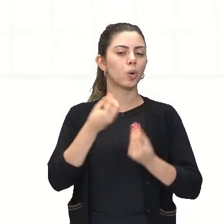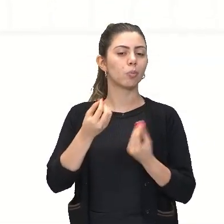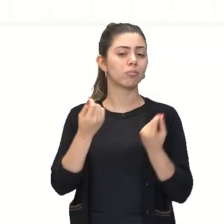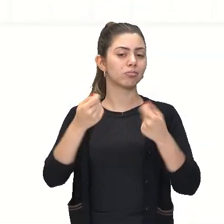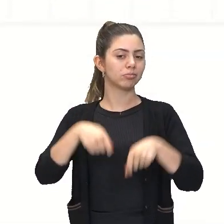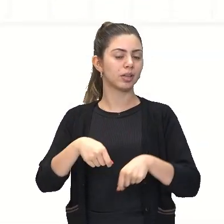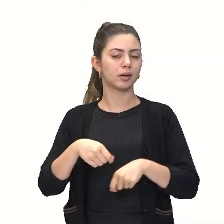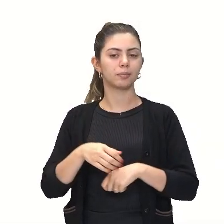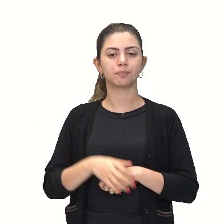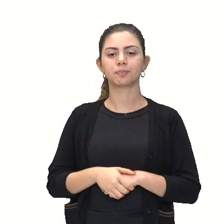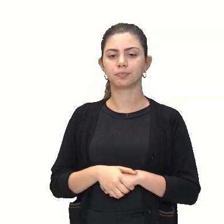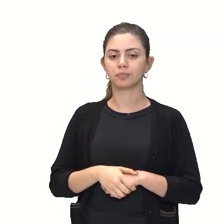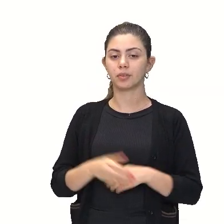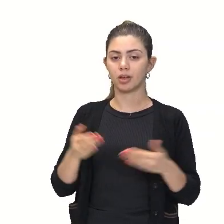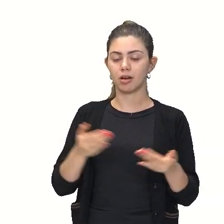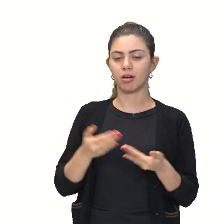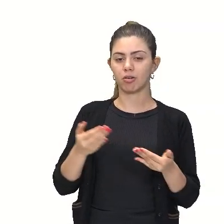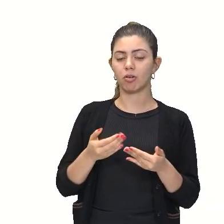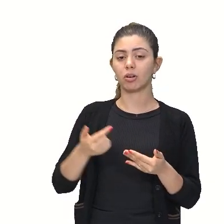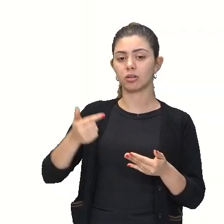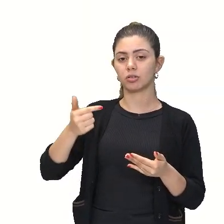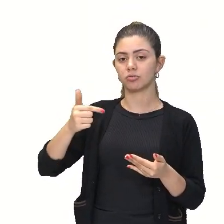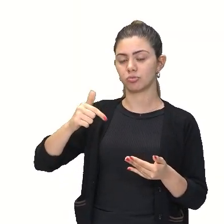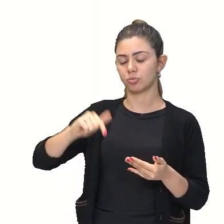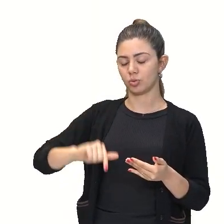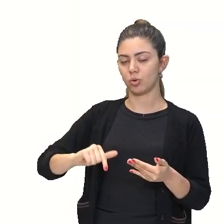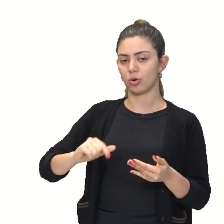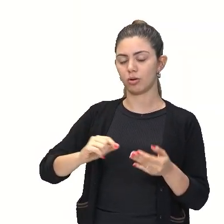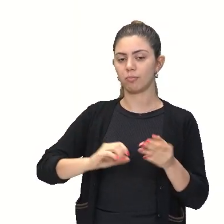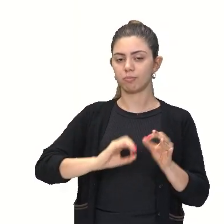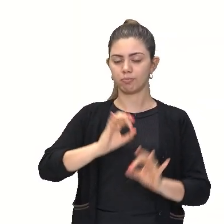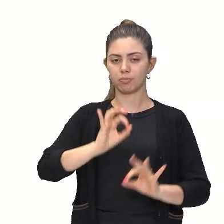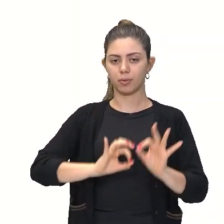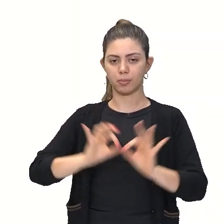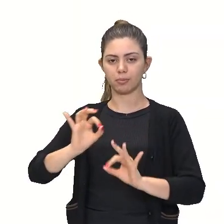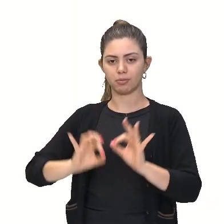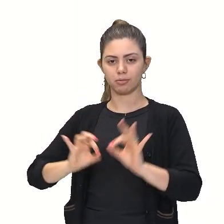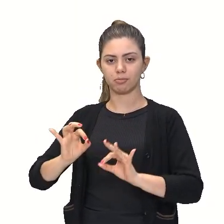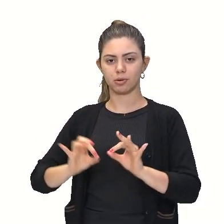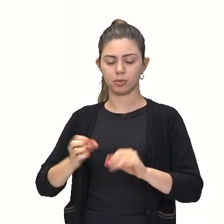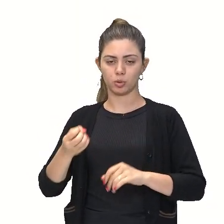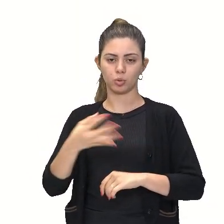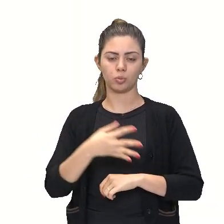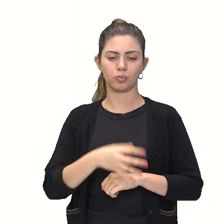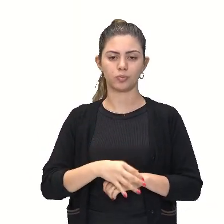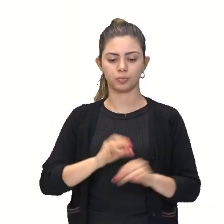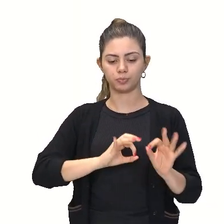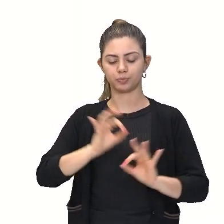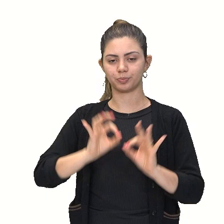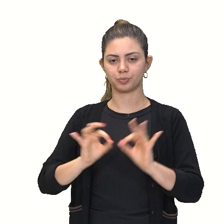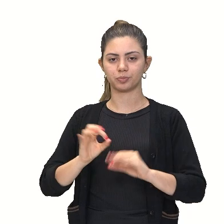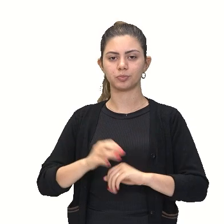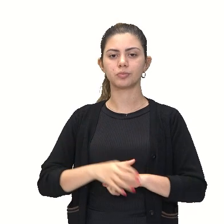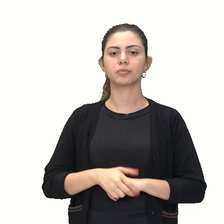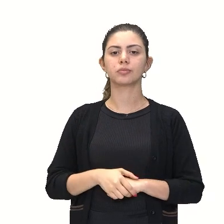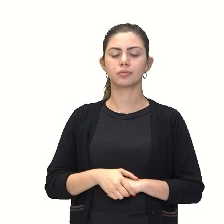Vou pegar aqui, vou desenhar um novo paralelogramo, né, um novo aqui, ó.